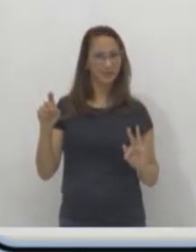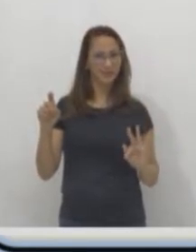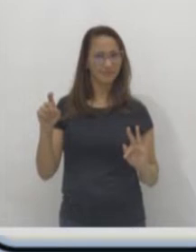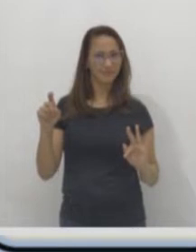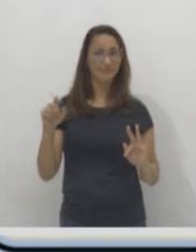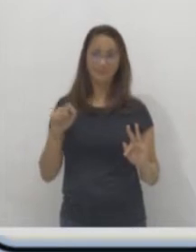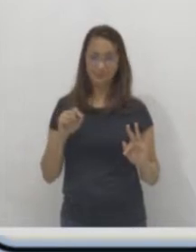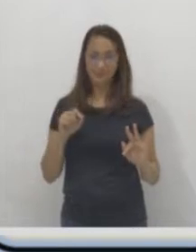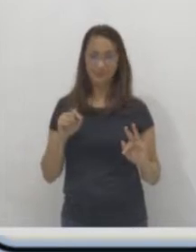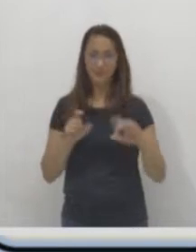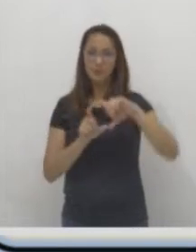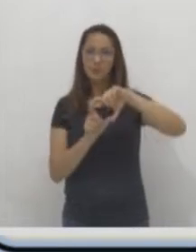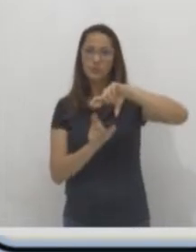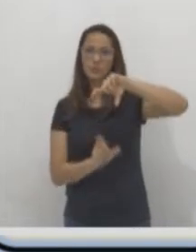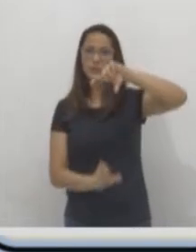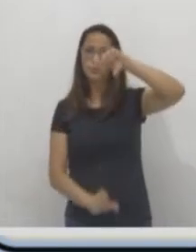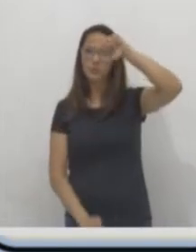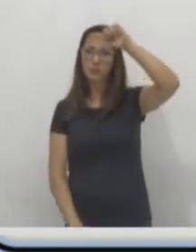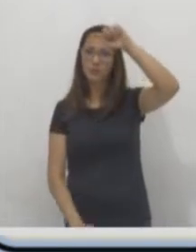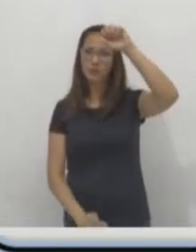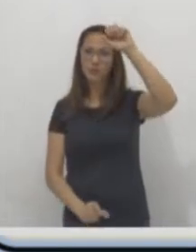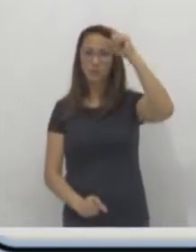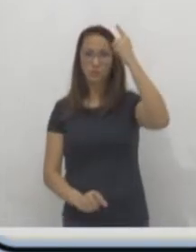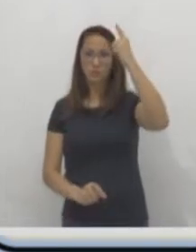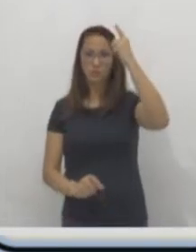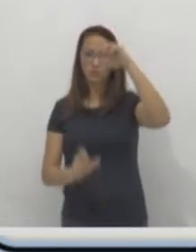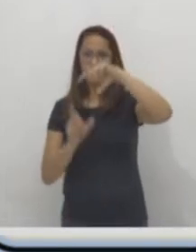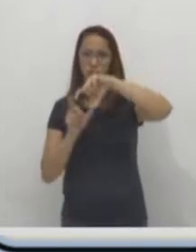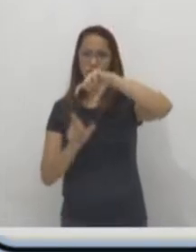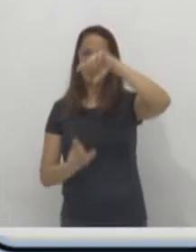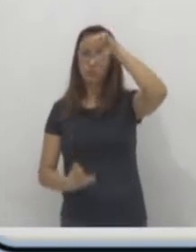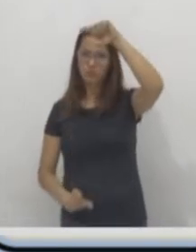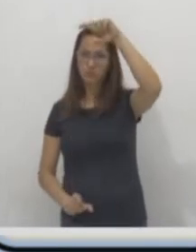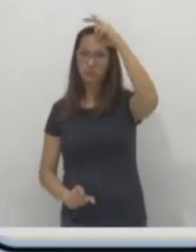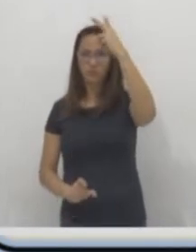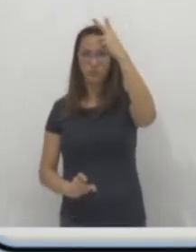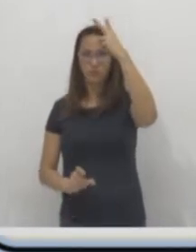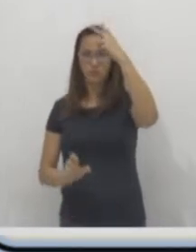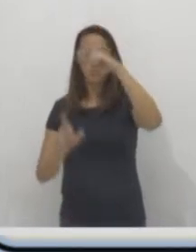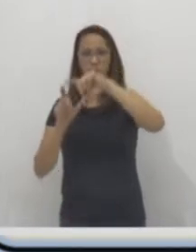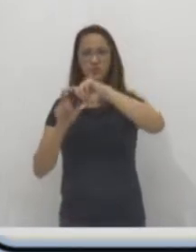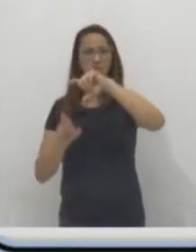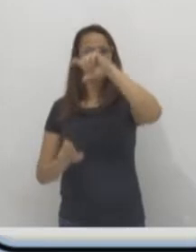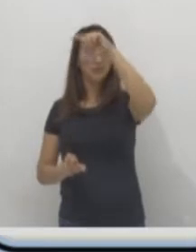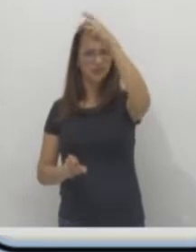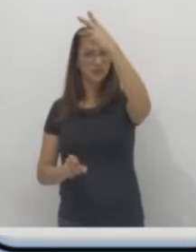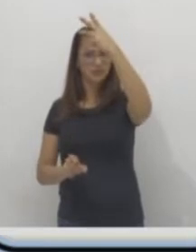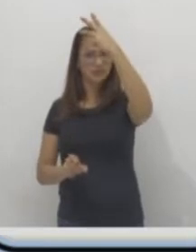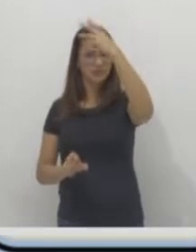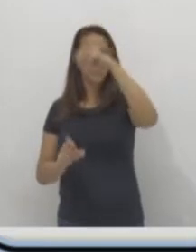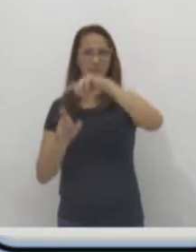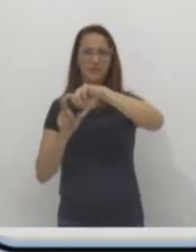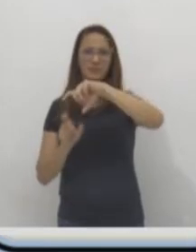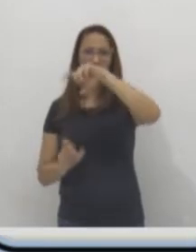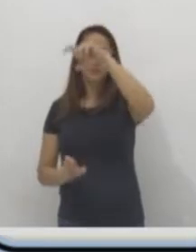linhas. E as colunas? A coluna 1, coluna 2, coluna 3, coluna 4, coluna 5, coluna 6,